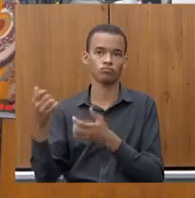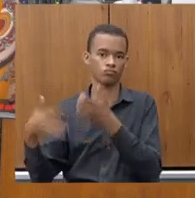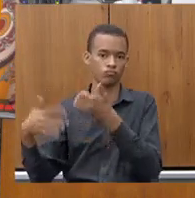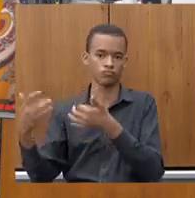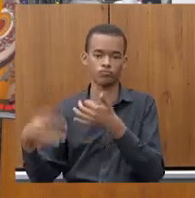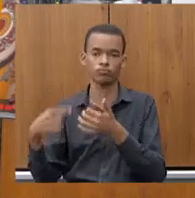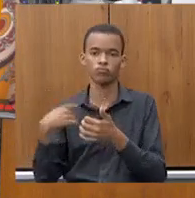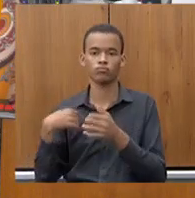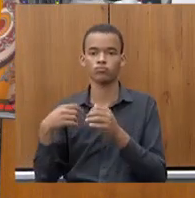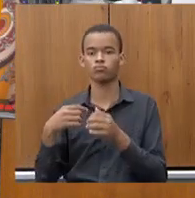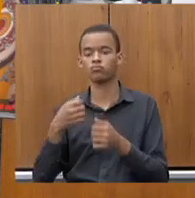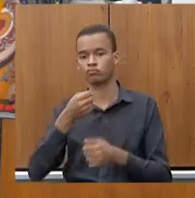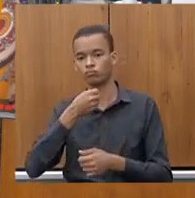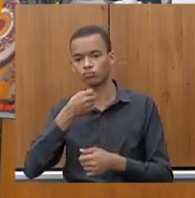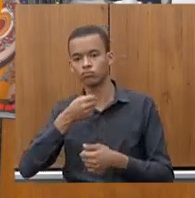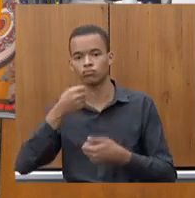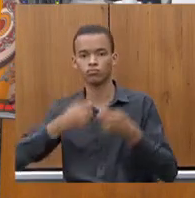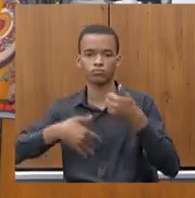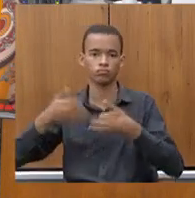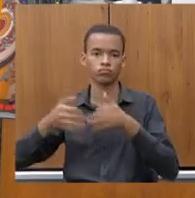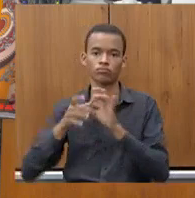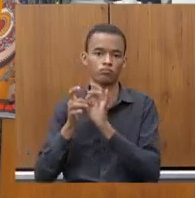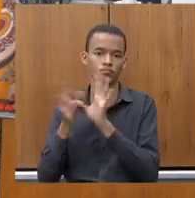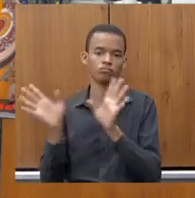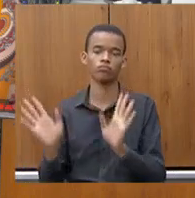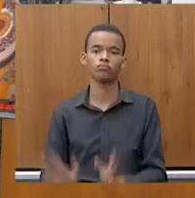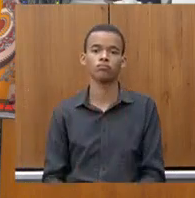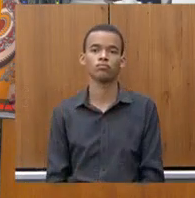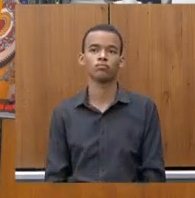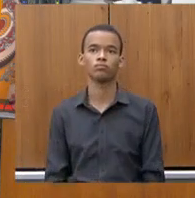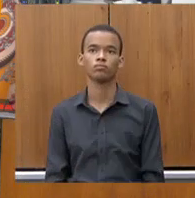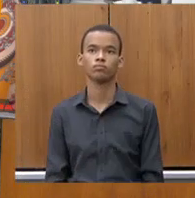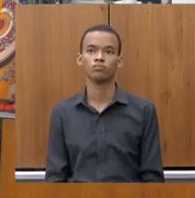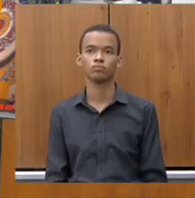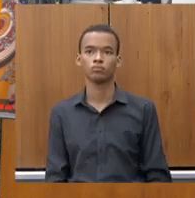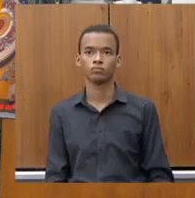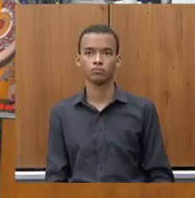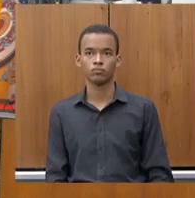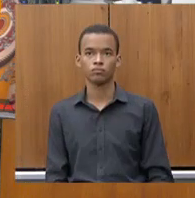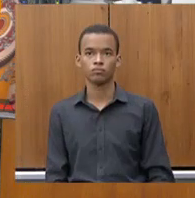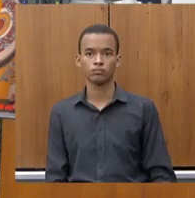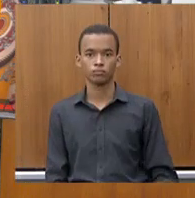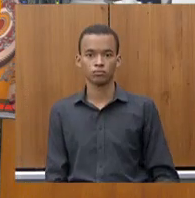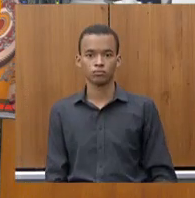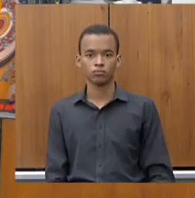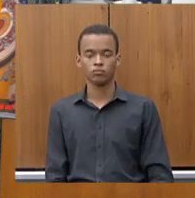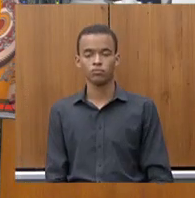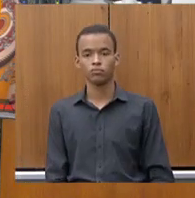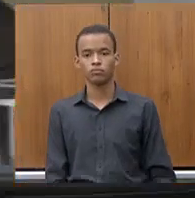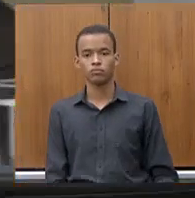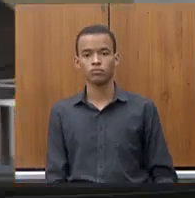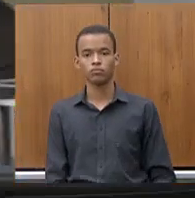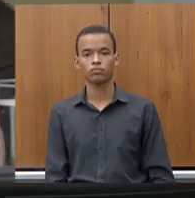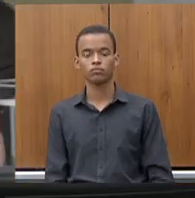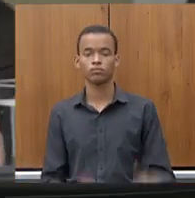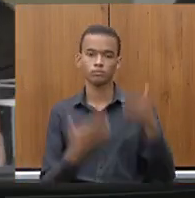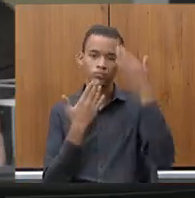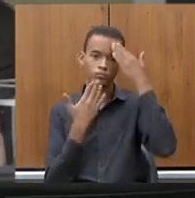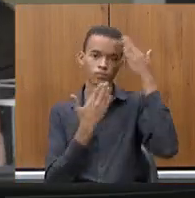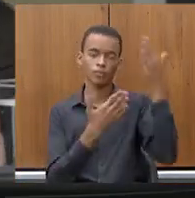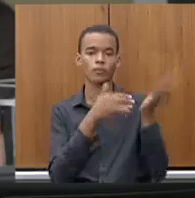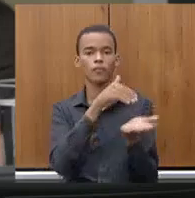devidos comentários dos colegas Obrigado secretário antes de